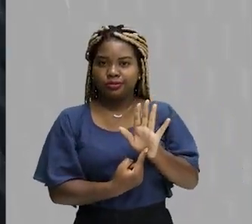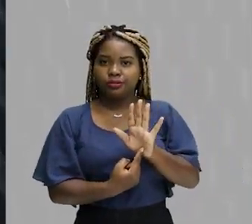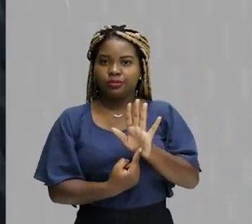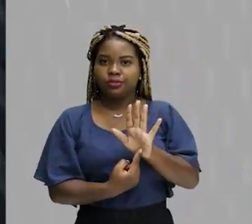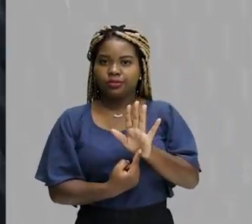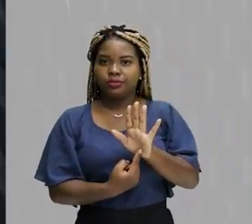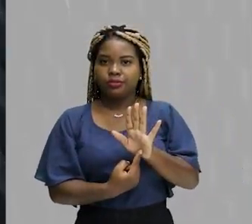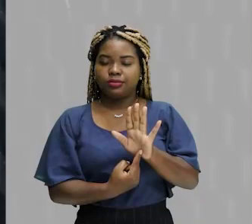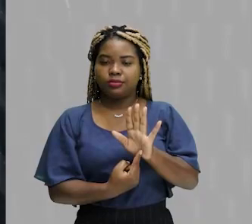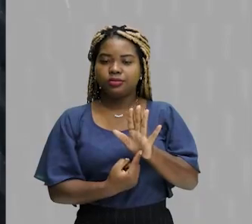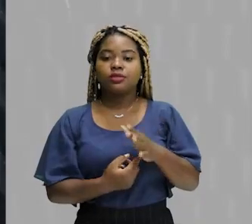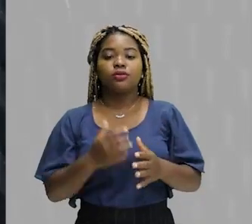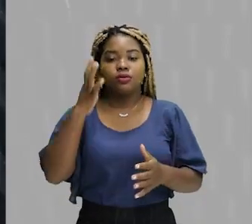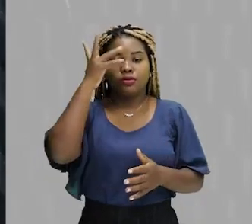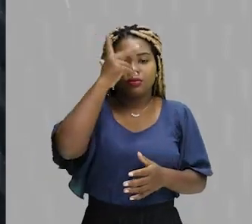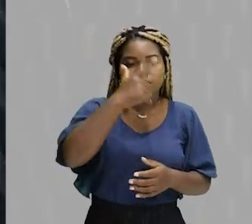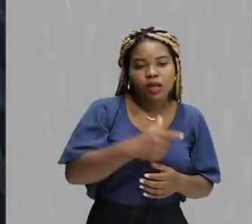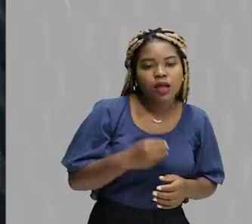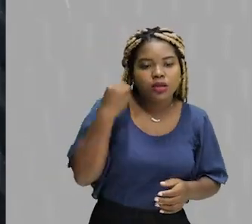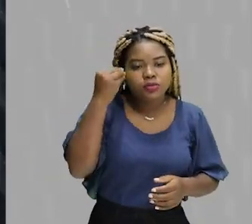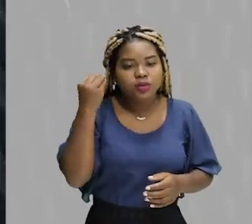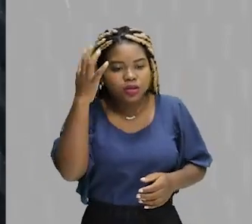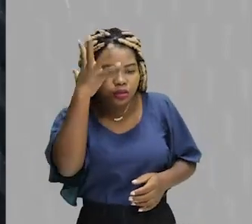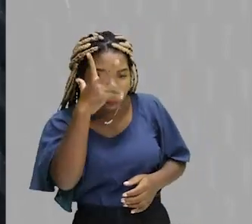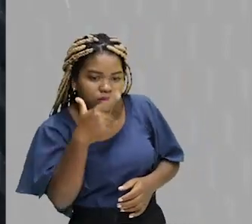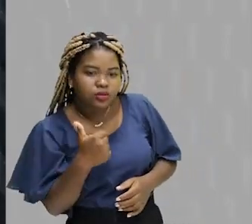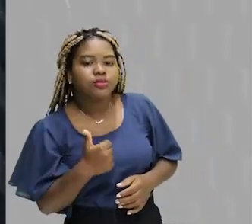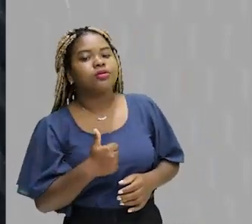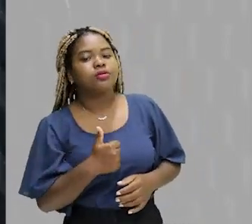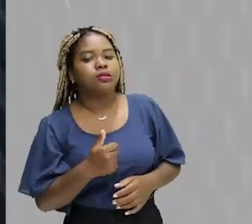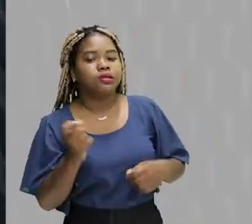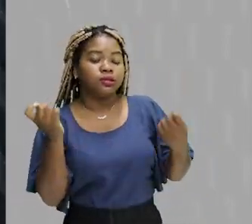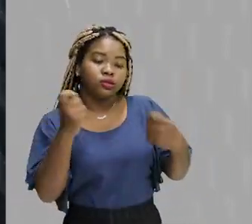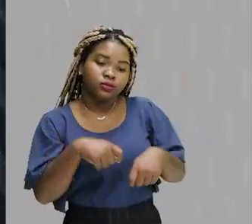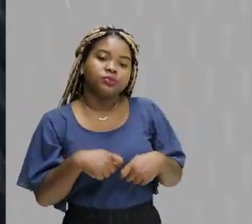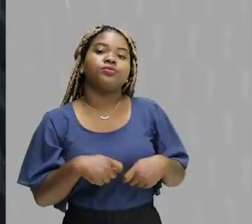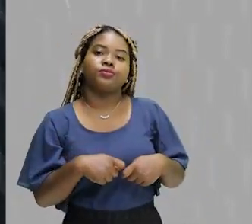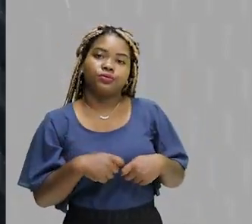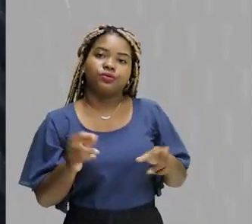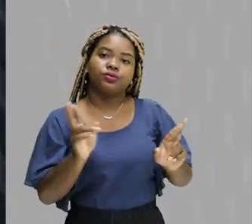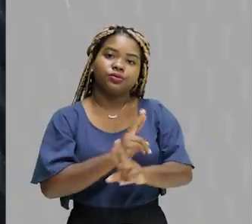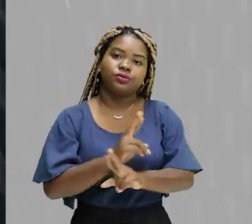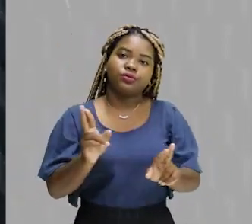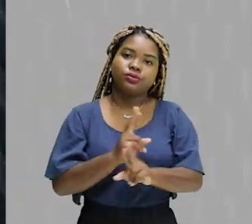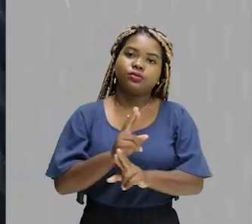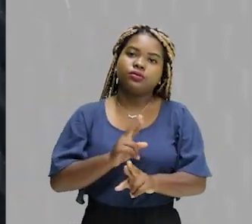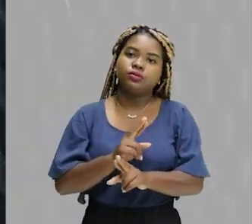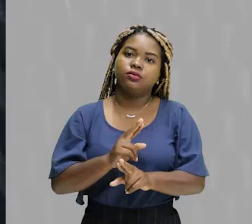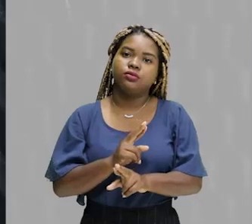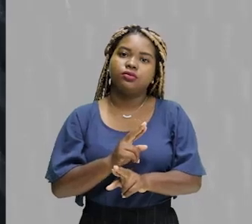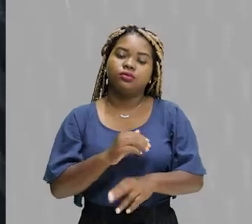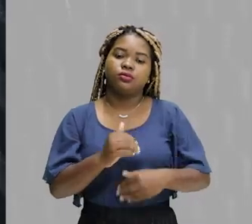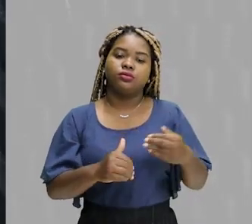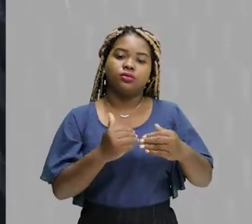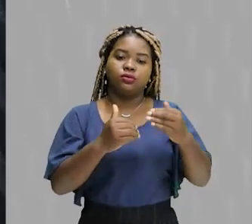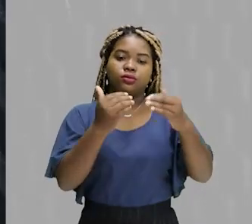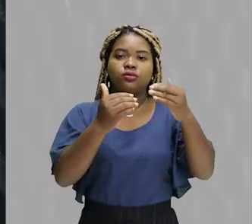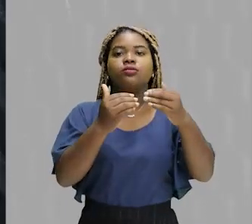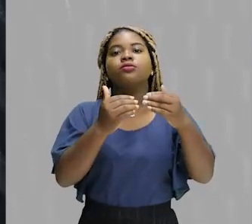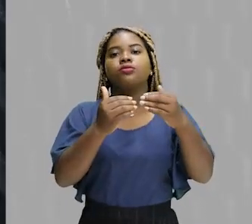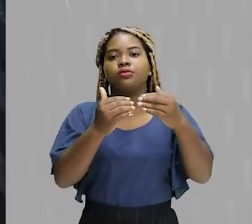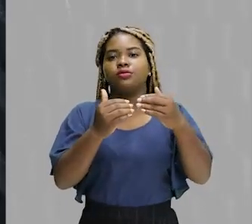fala em bela experiência estética, você está falando também daquilo que nós chamamos de constituição da estética como